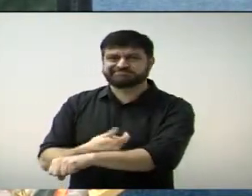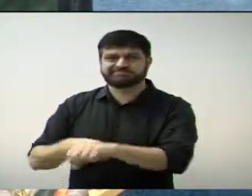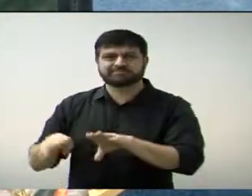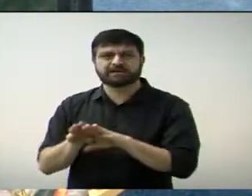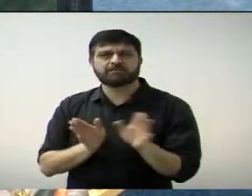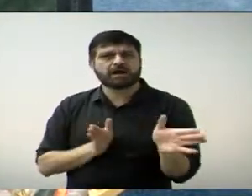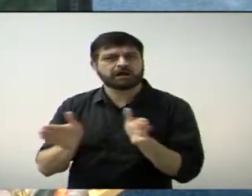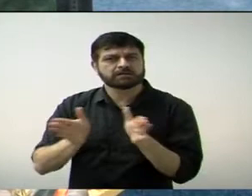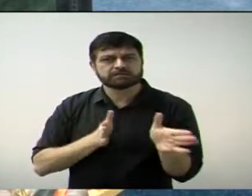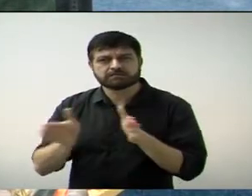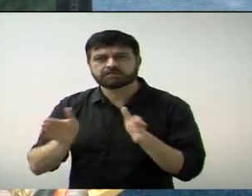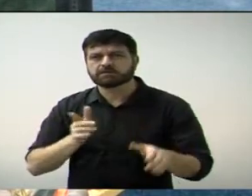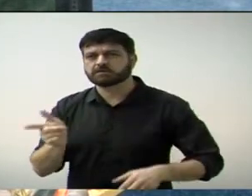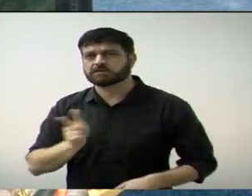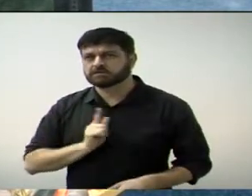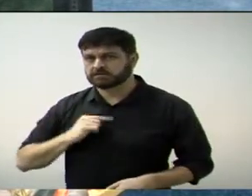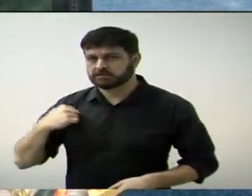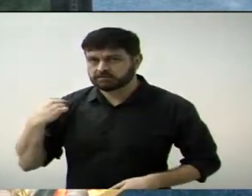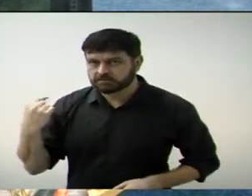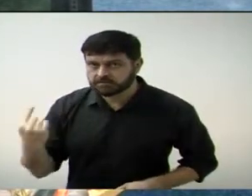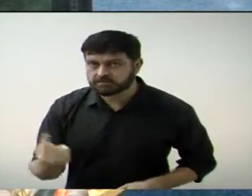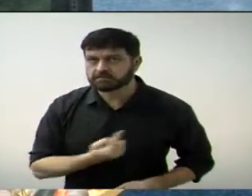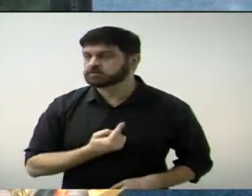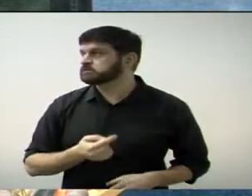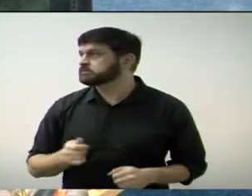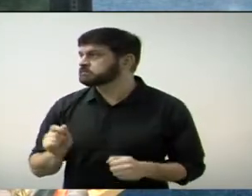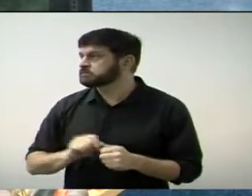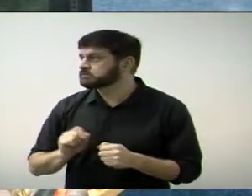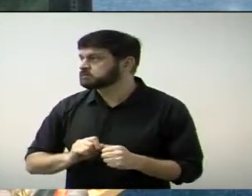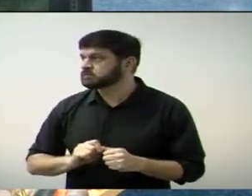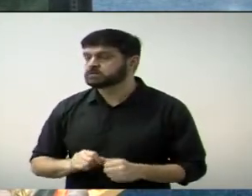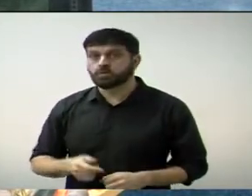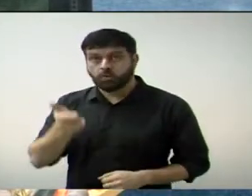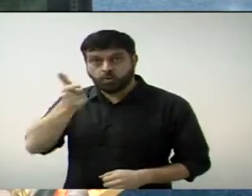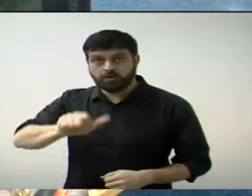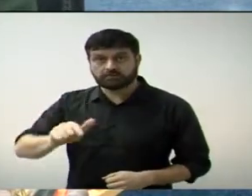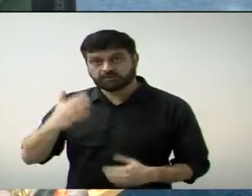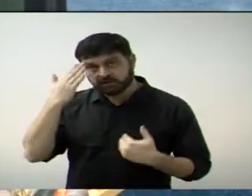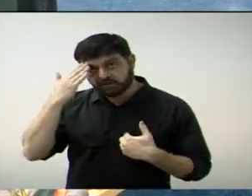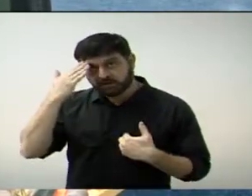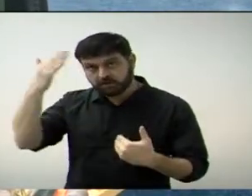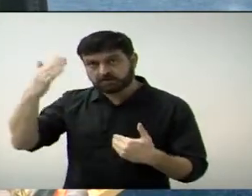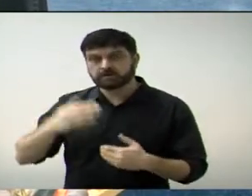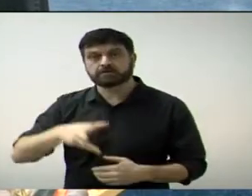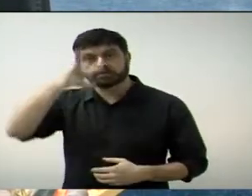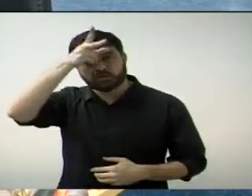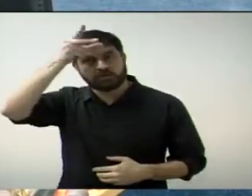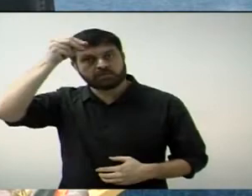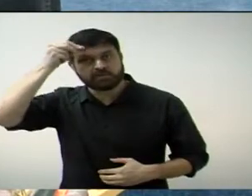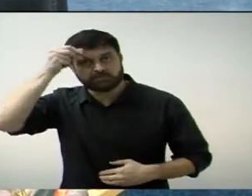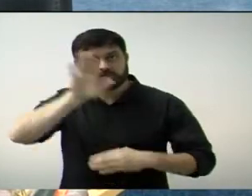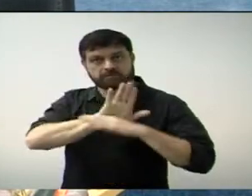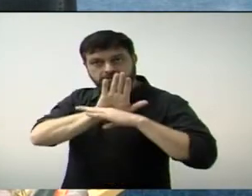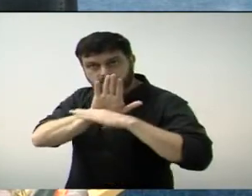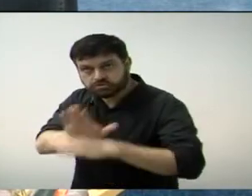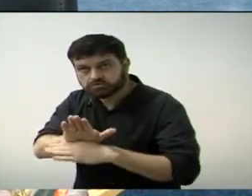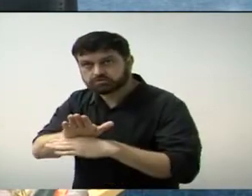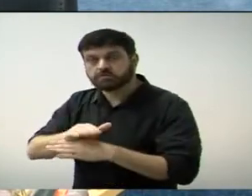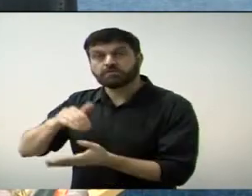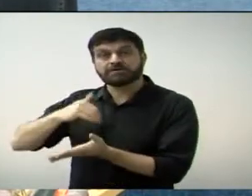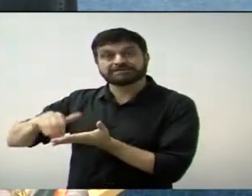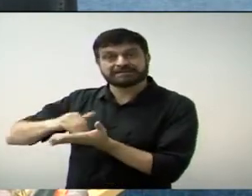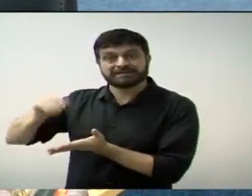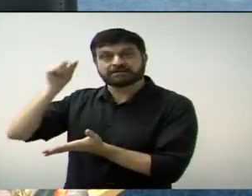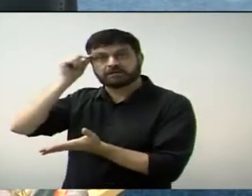acessibilidade, nos desdobramos. E, mais uma vez, agradeço o apoio do Executivo, agradeço a Secretária de